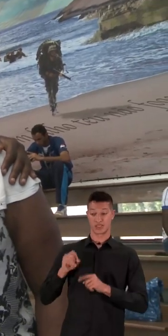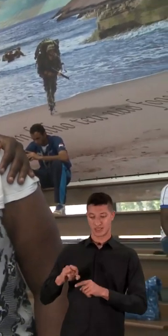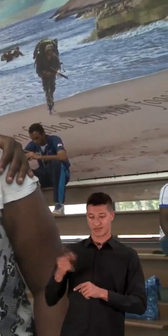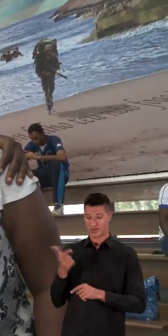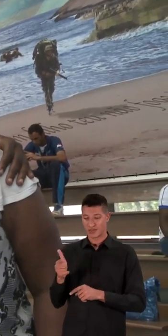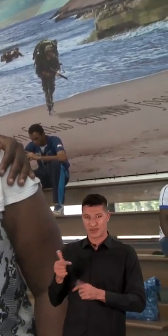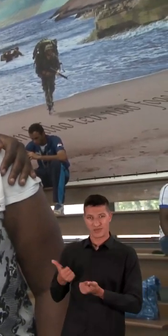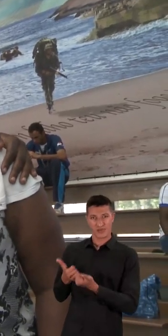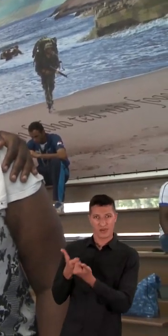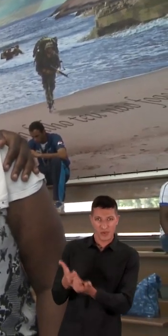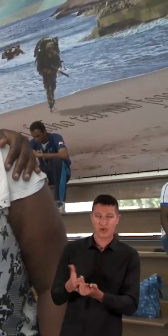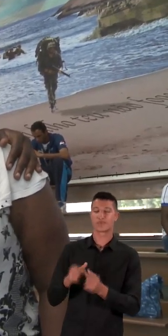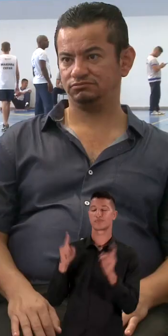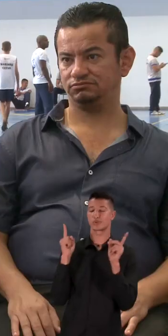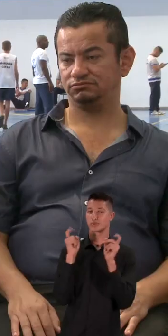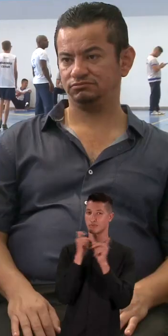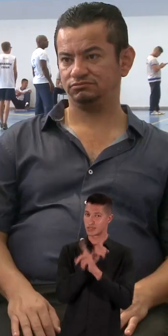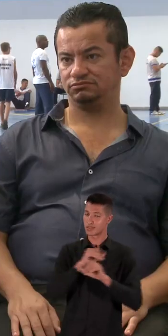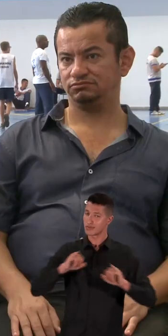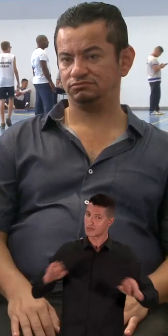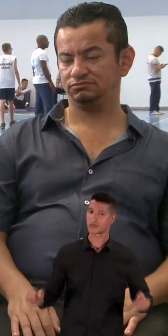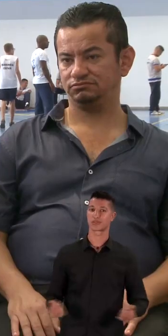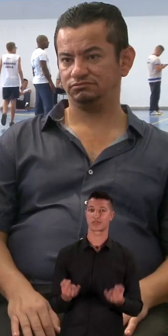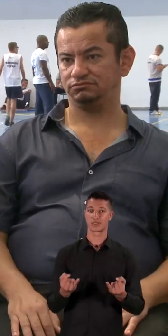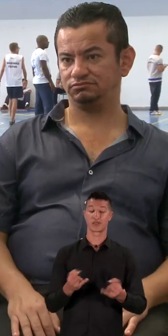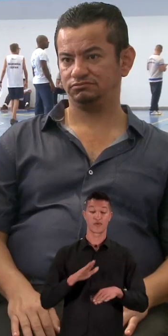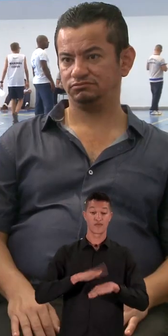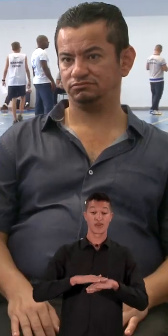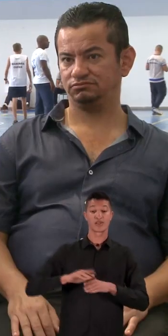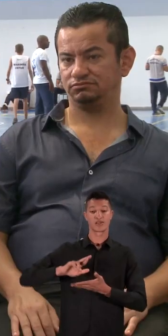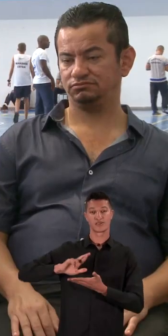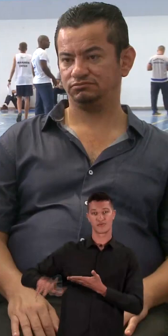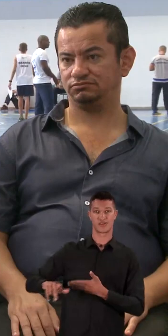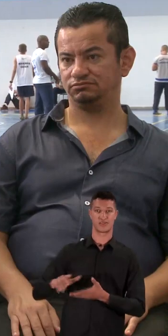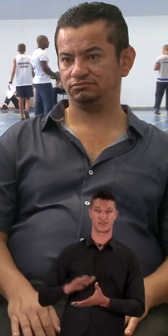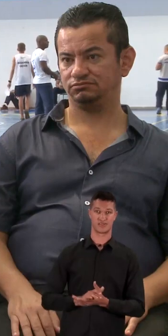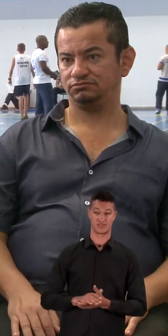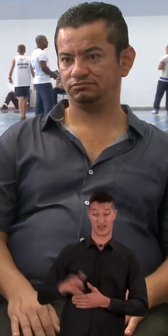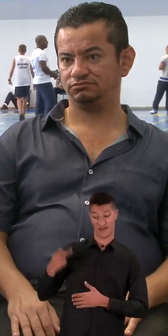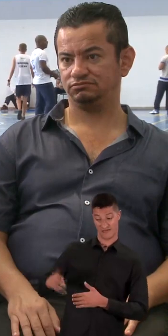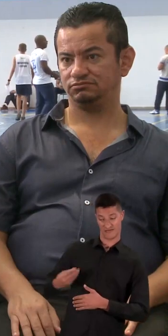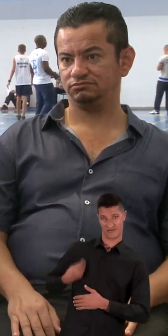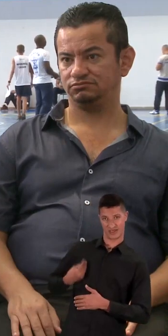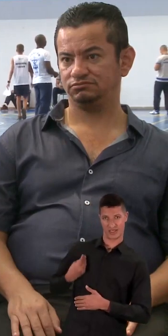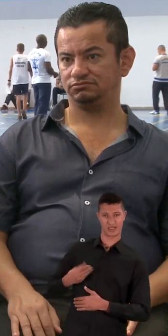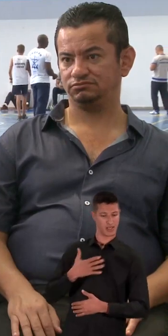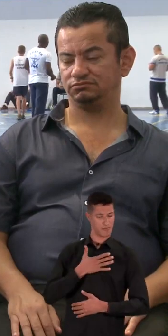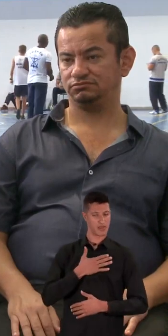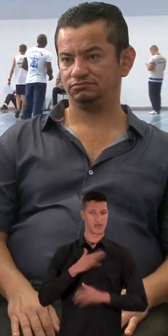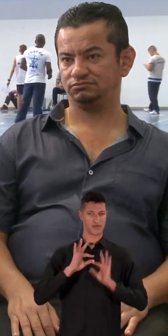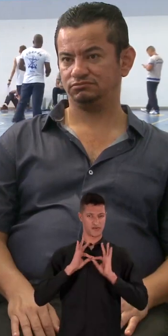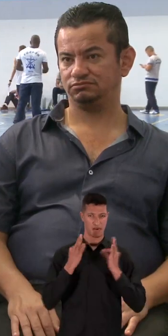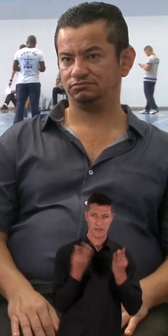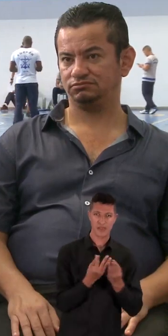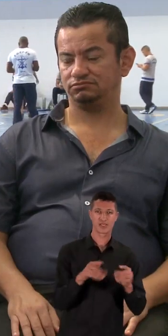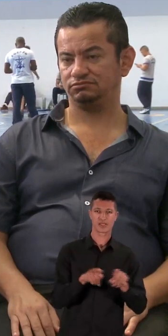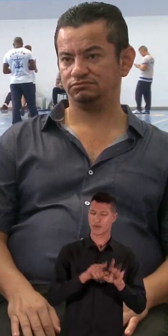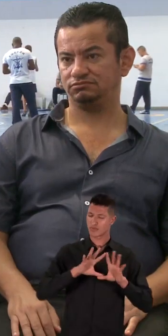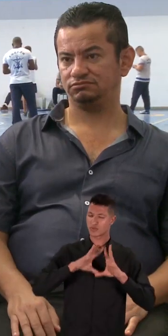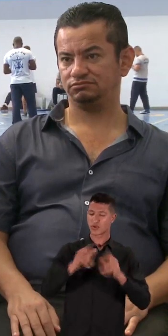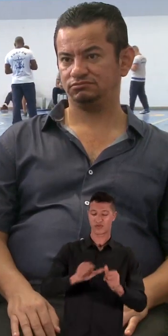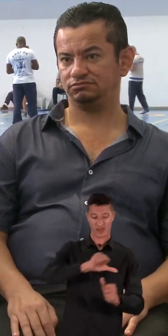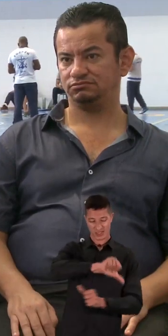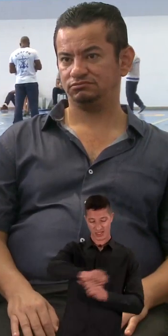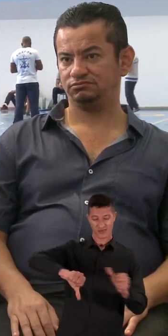seria complicado se ele não tivesse essa oportunidade. Então fez muita diferença na vida dele, na minha, na minha